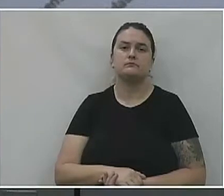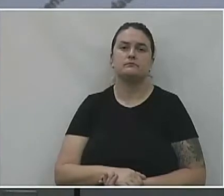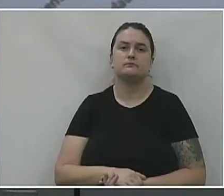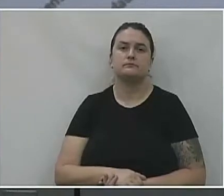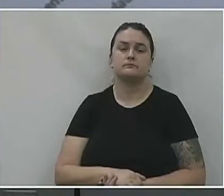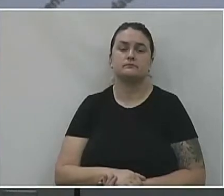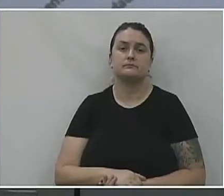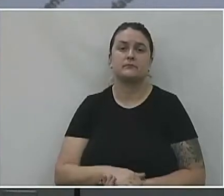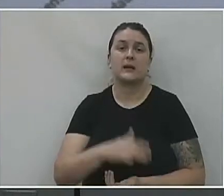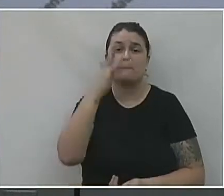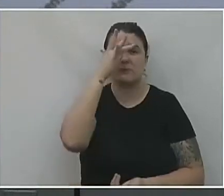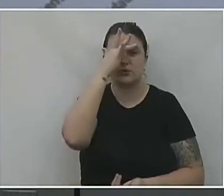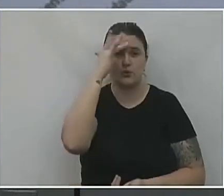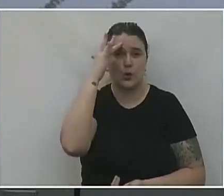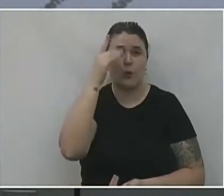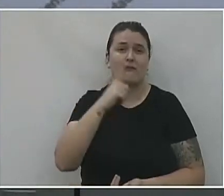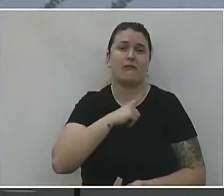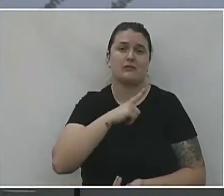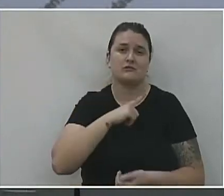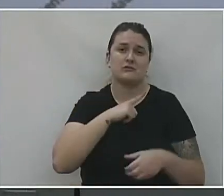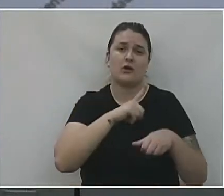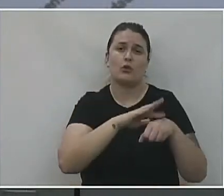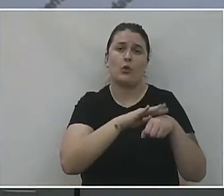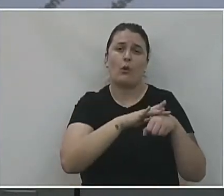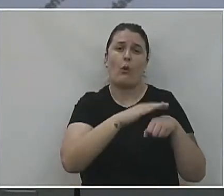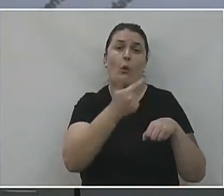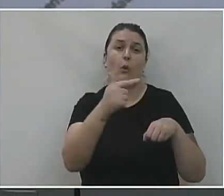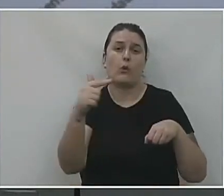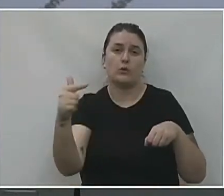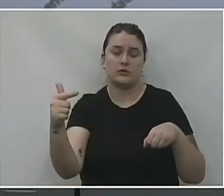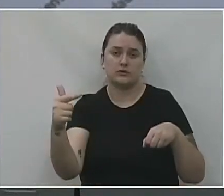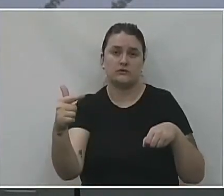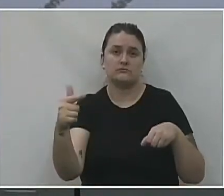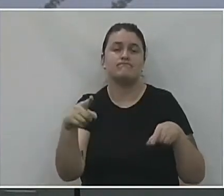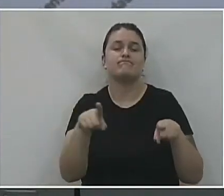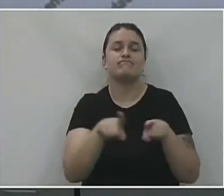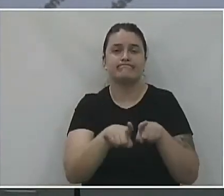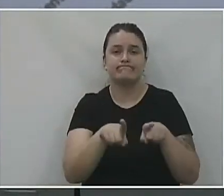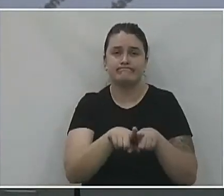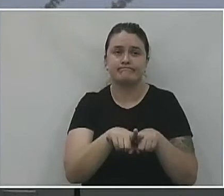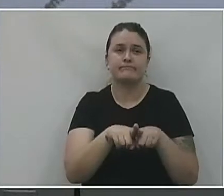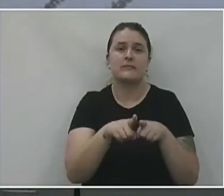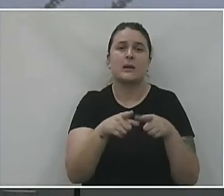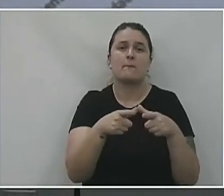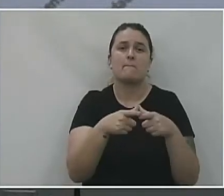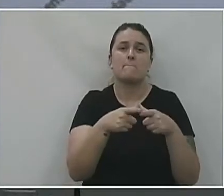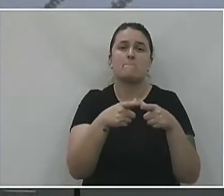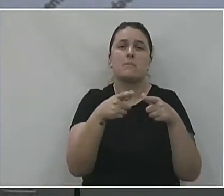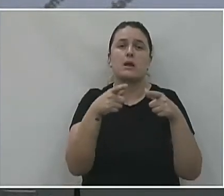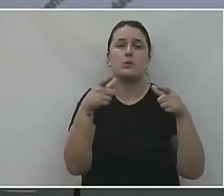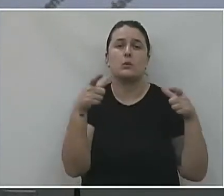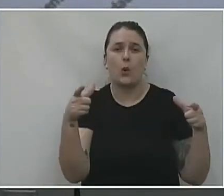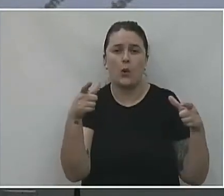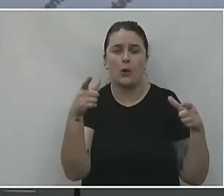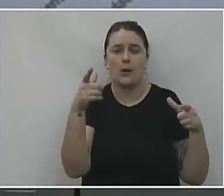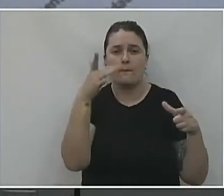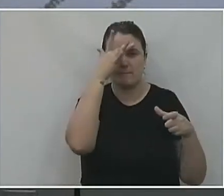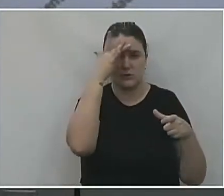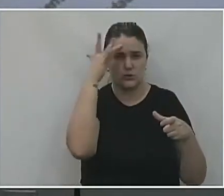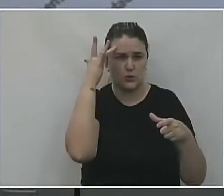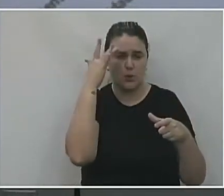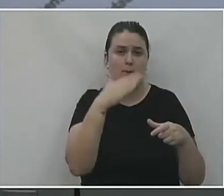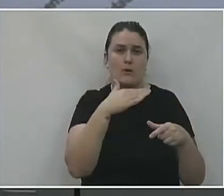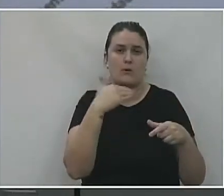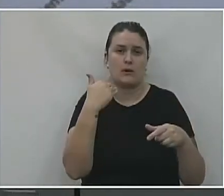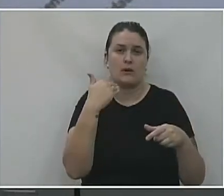Mortalidade por doenças. Identificamos aqui também que a maior parte dos óbitos